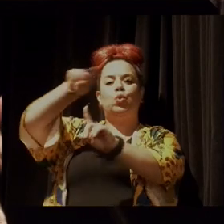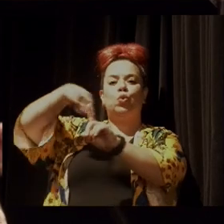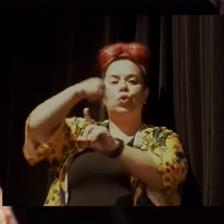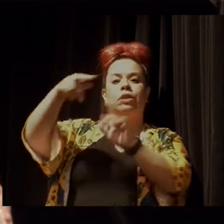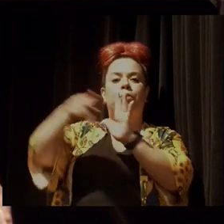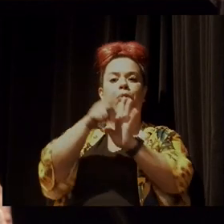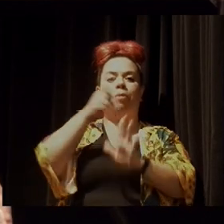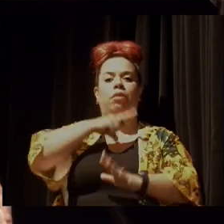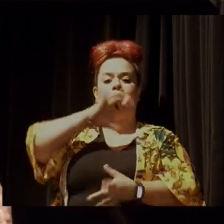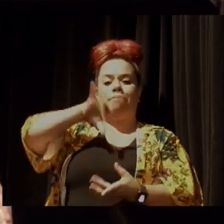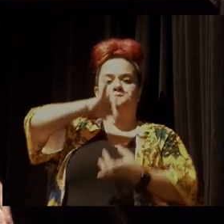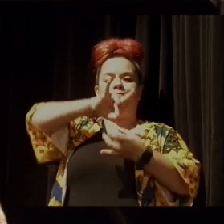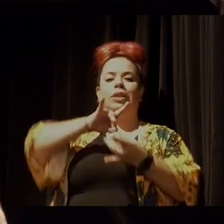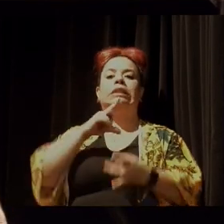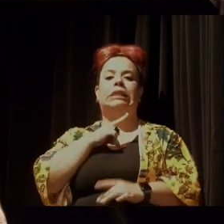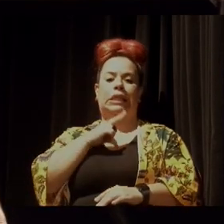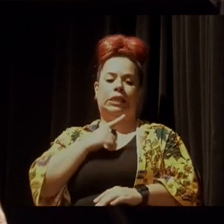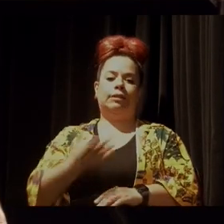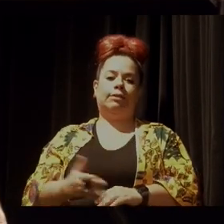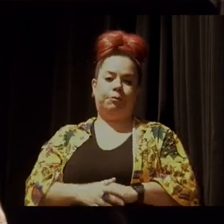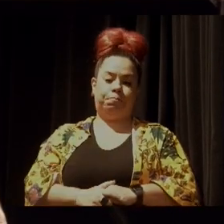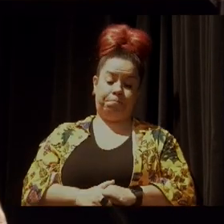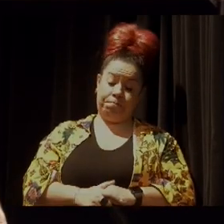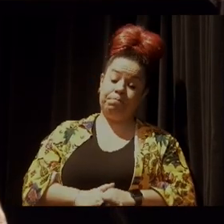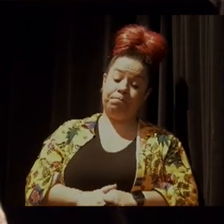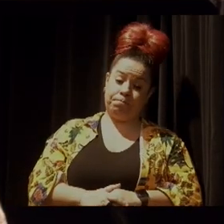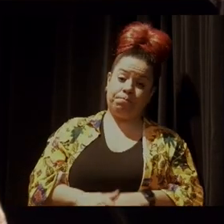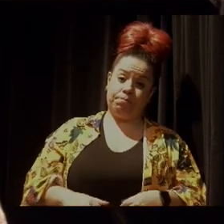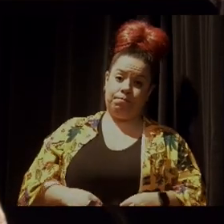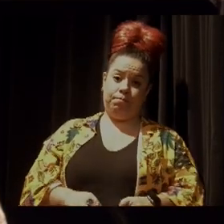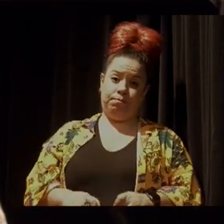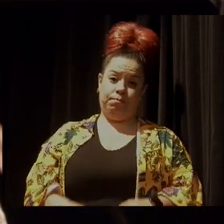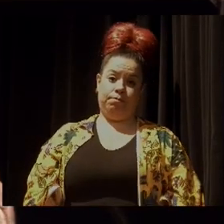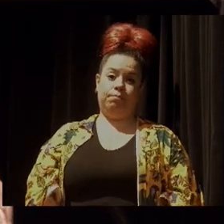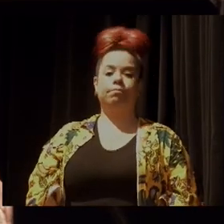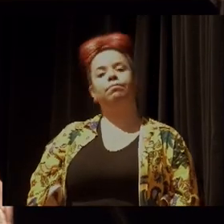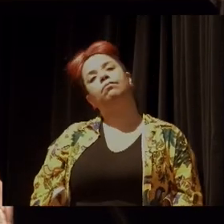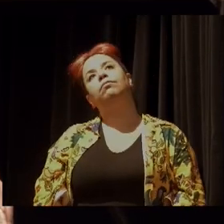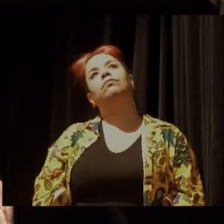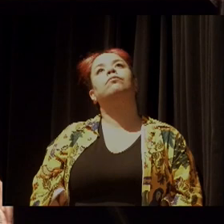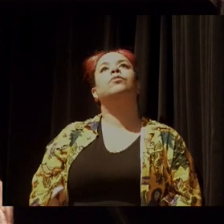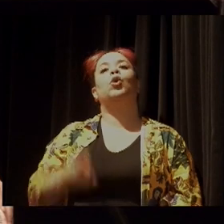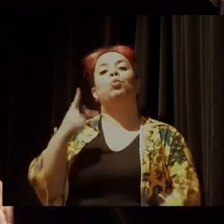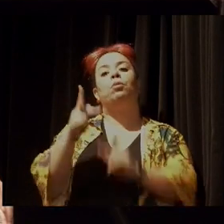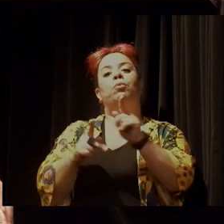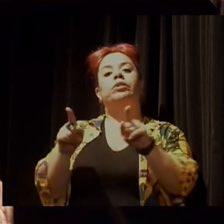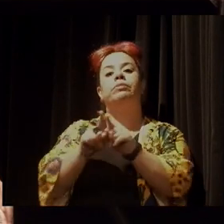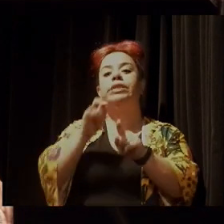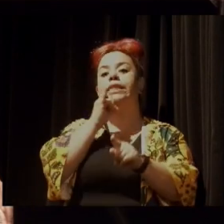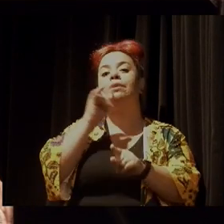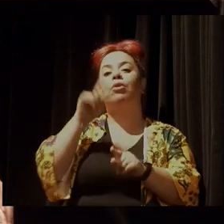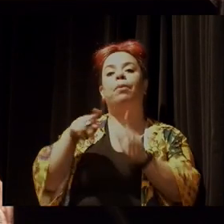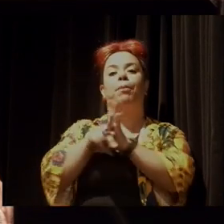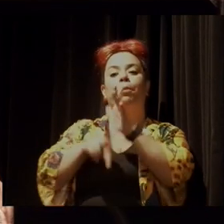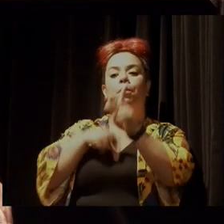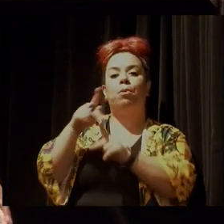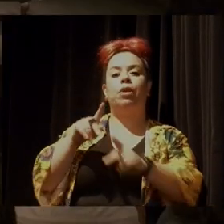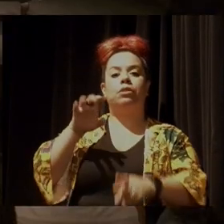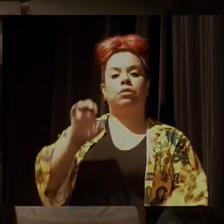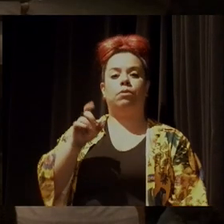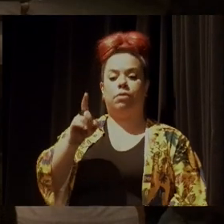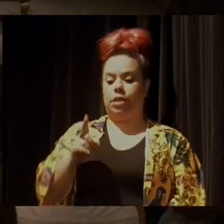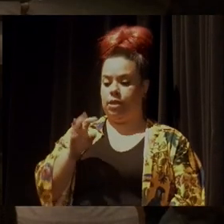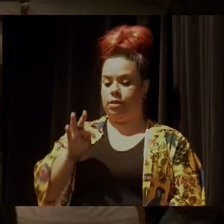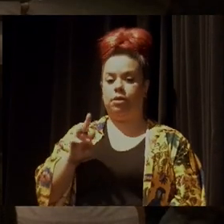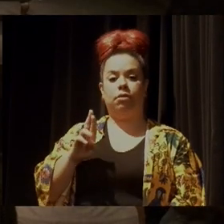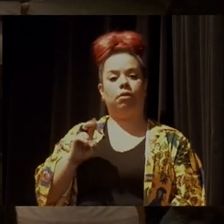espiritualidade. E aí, uma dessas populações são os extrativistas, que hoje estão